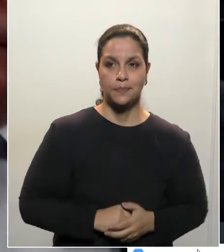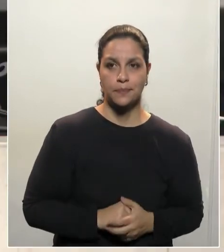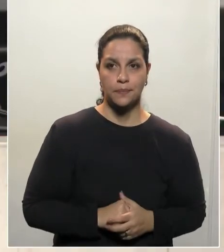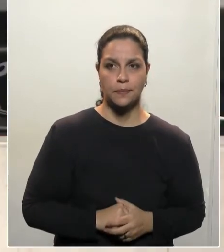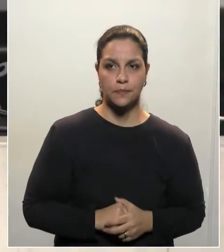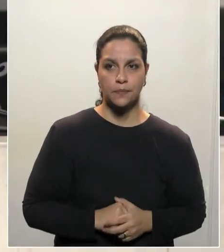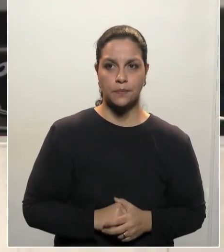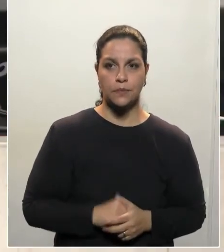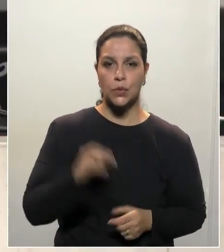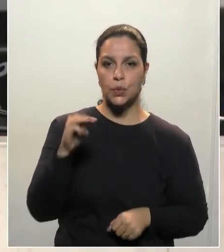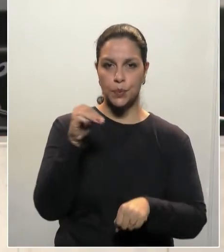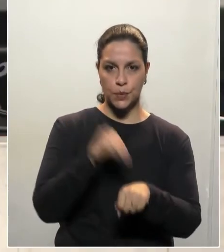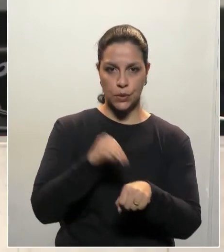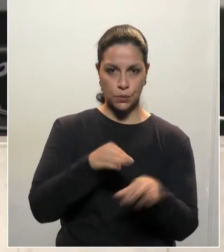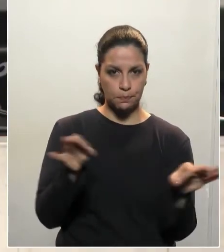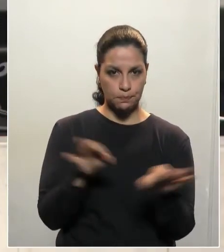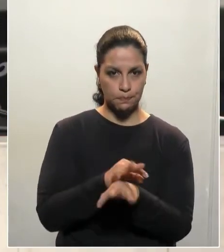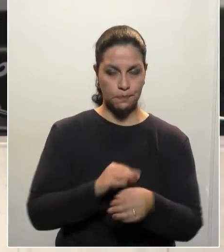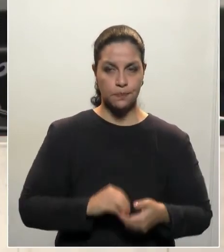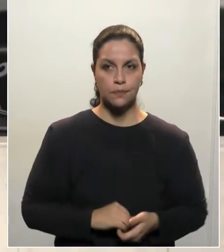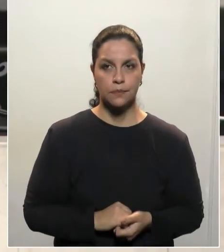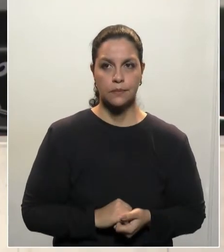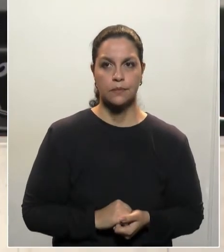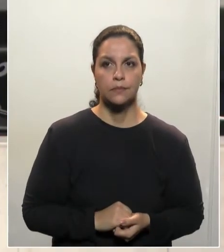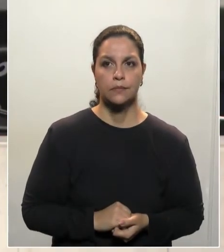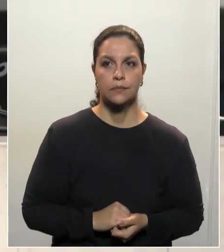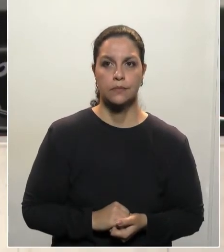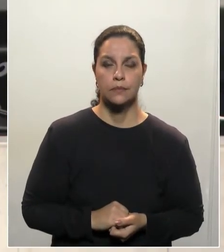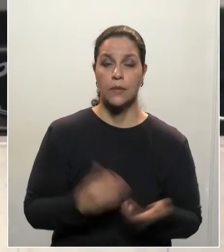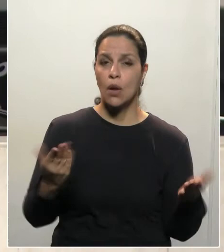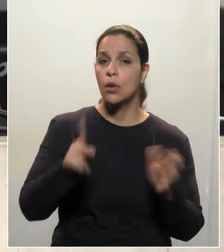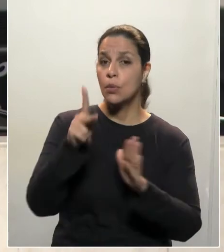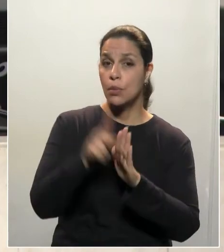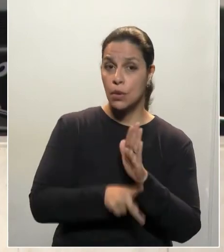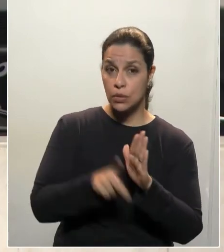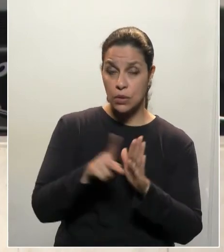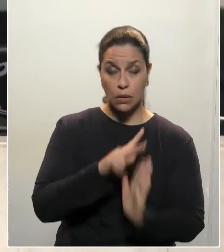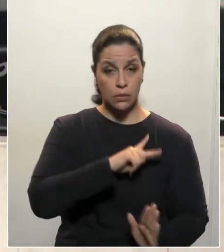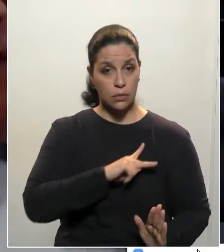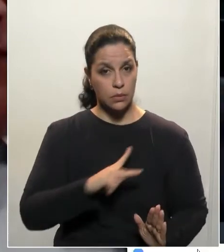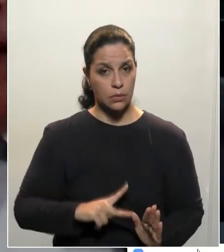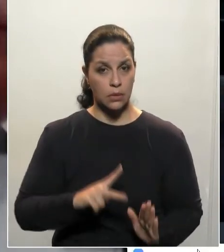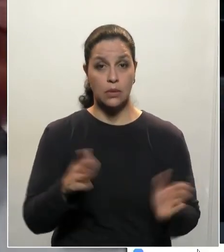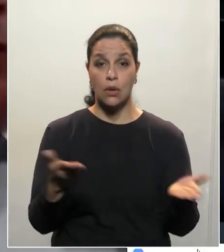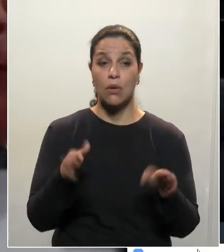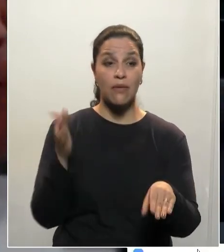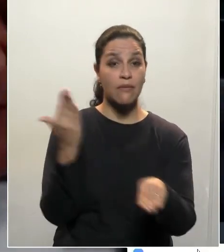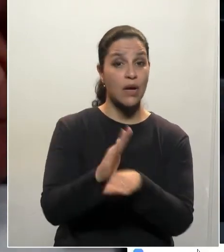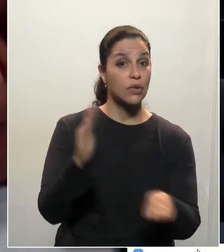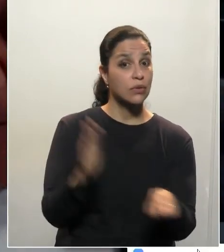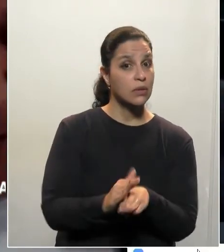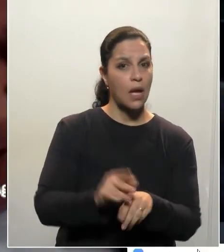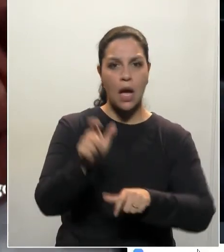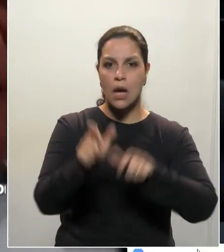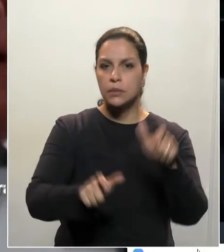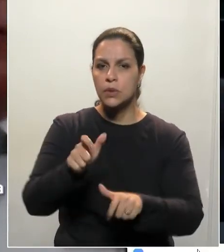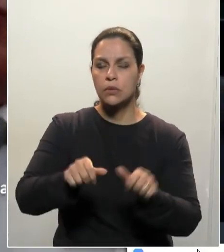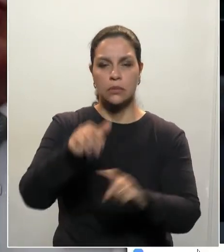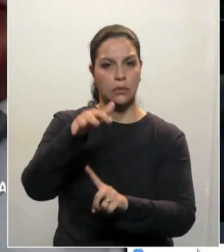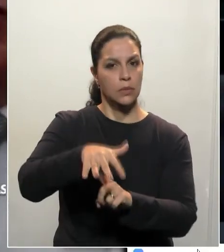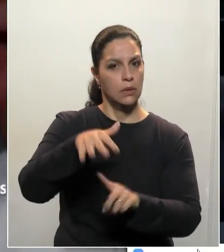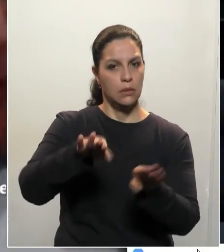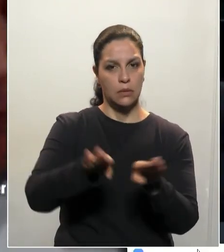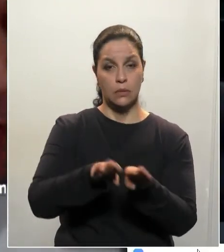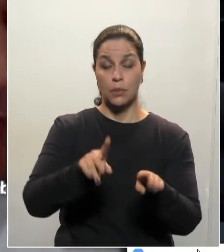Deputado, sem um minuto para concluir. É um projeto, senhor presidente, que vai beneficiar muito a população do Paraná.